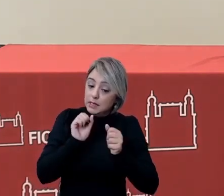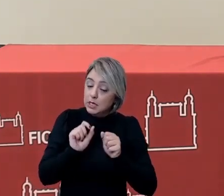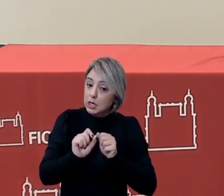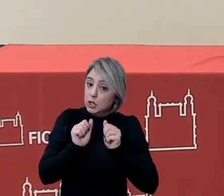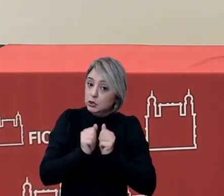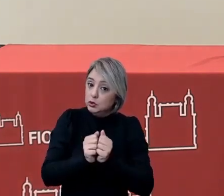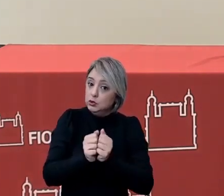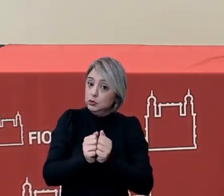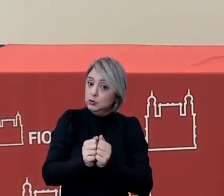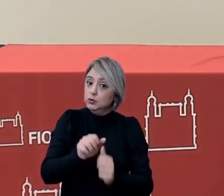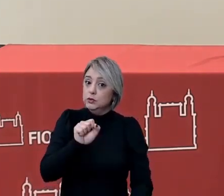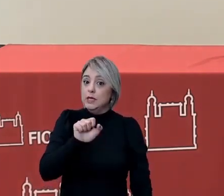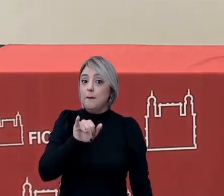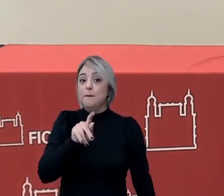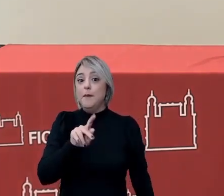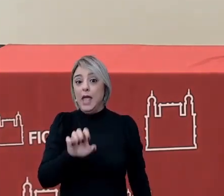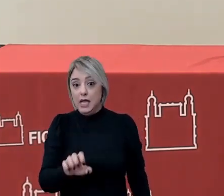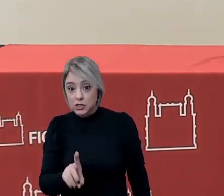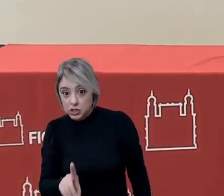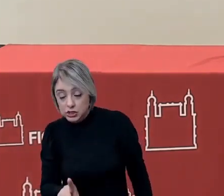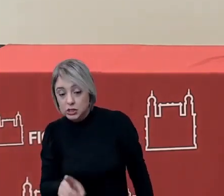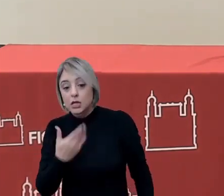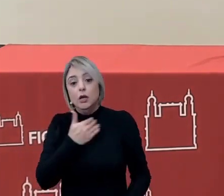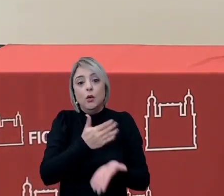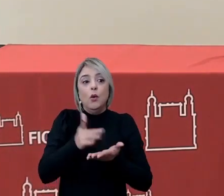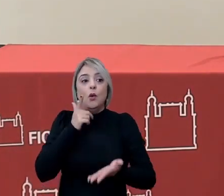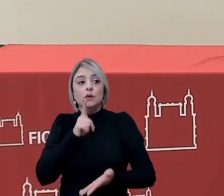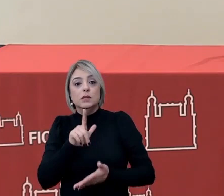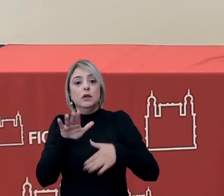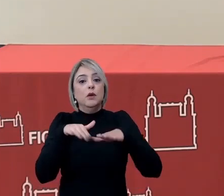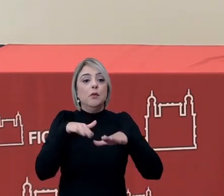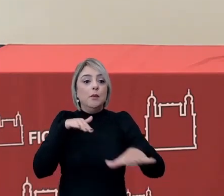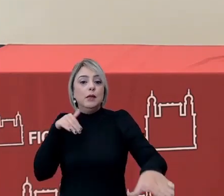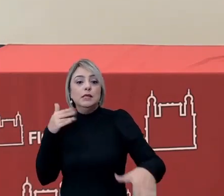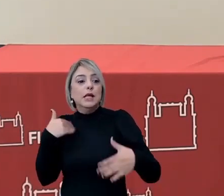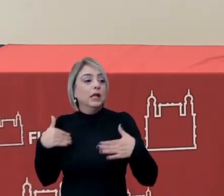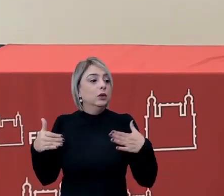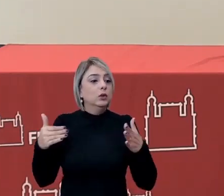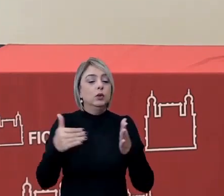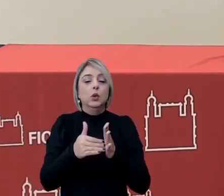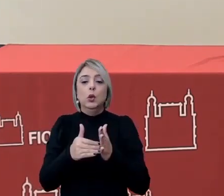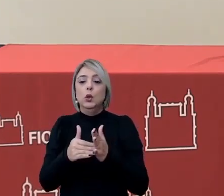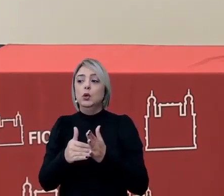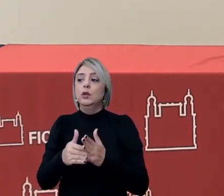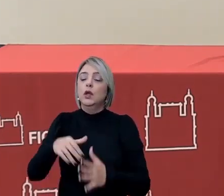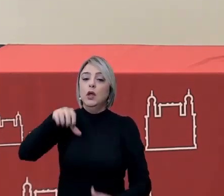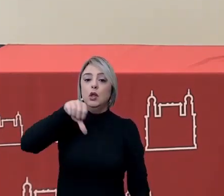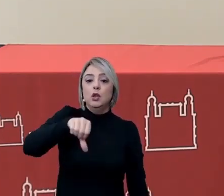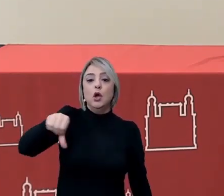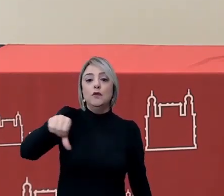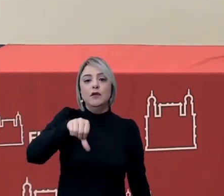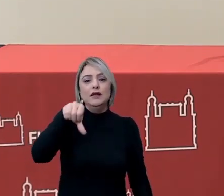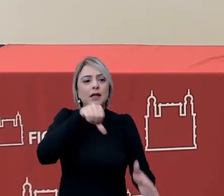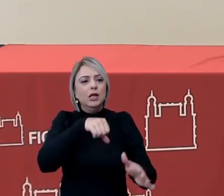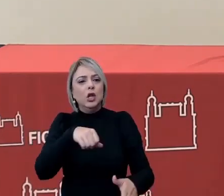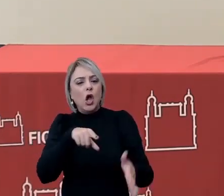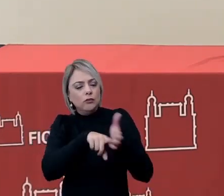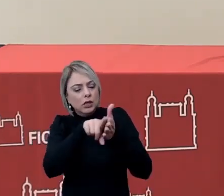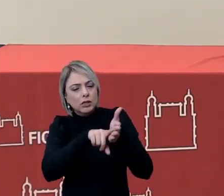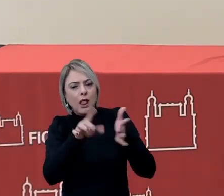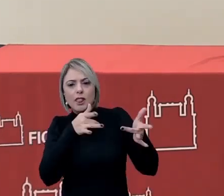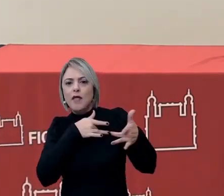com o CEPEDES foi por onde a gente conseguiu mobilizar todos os 99 pesquisadores